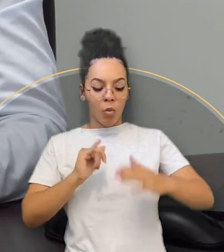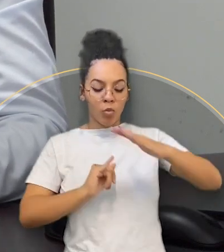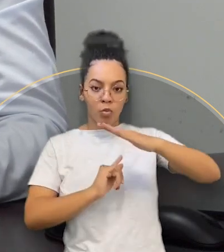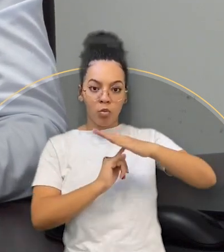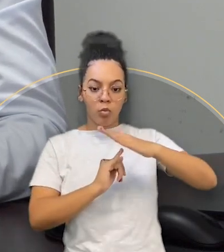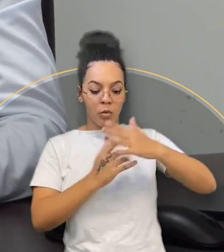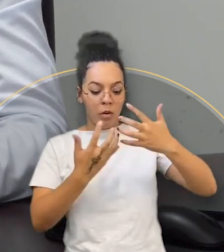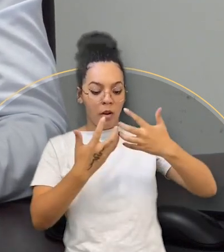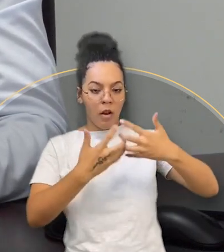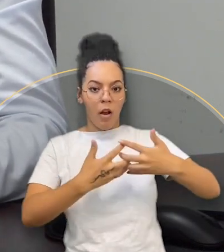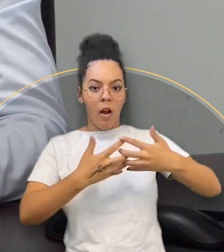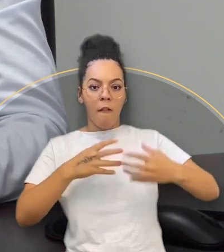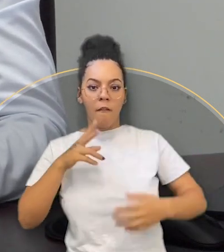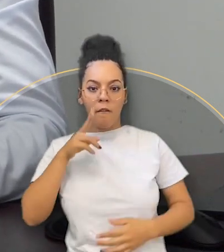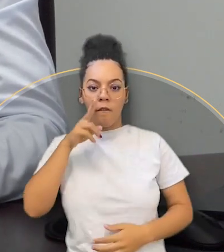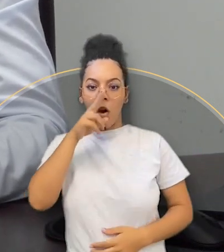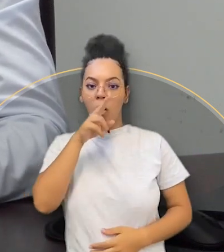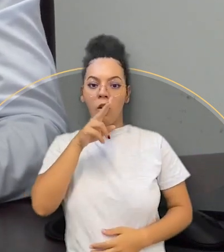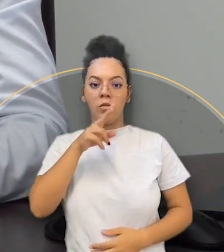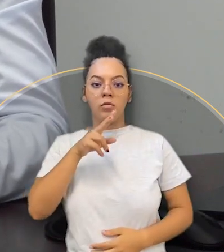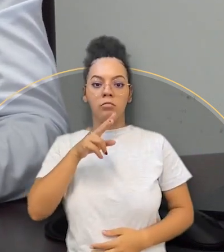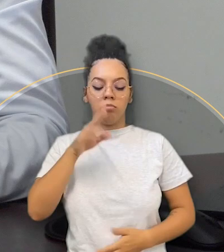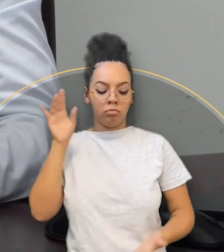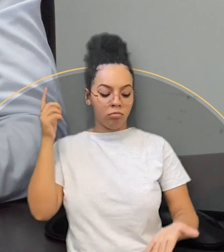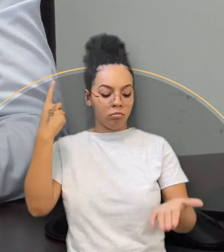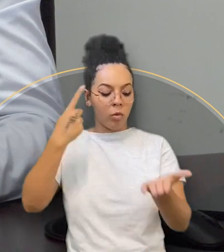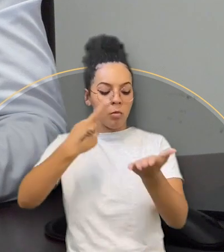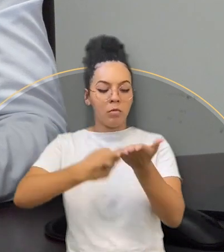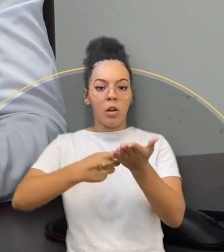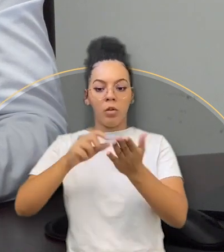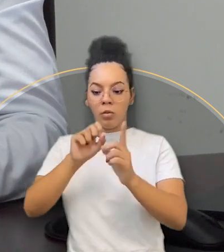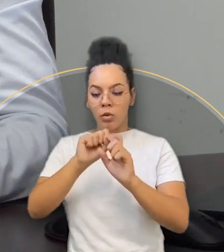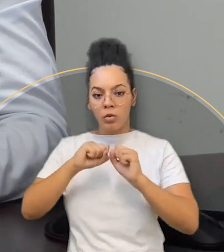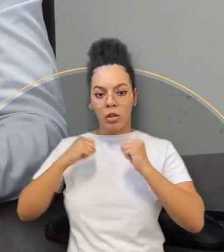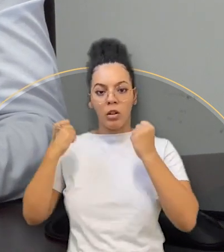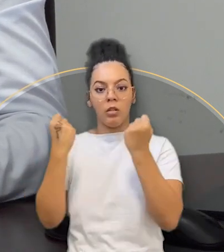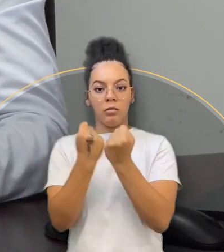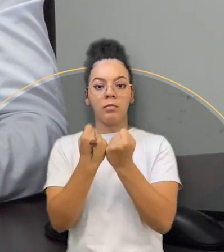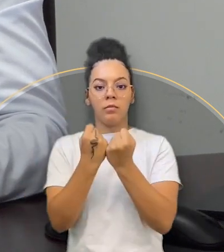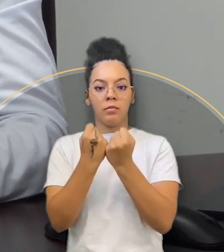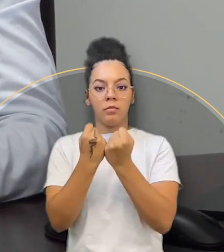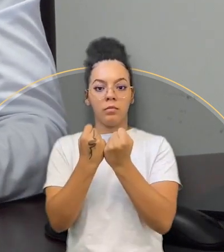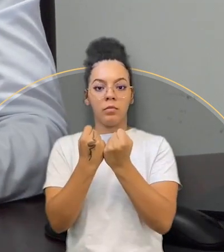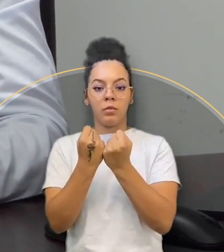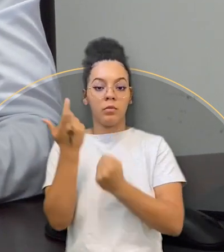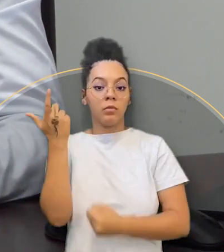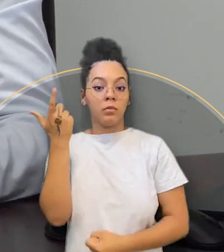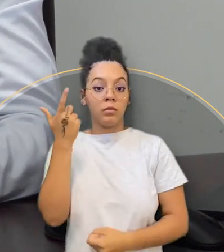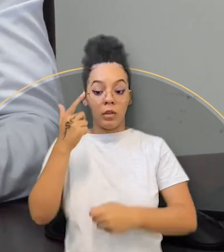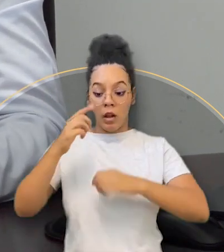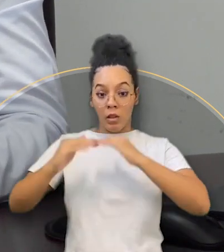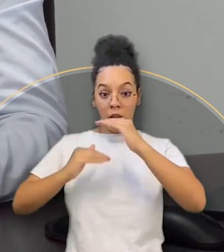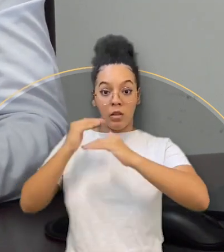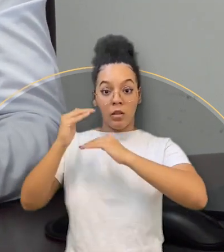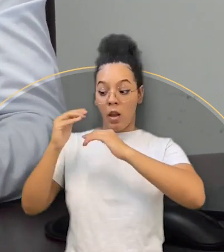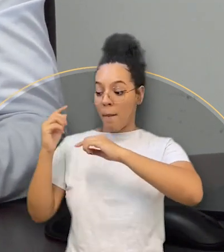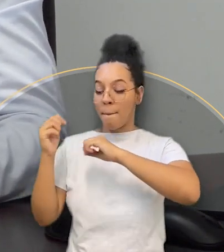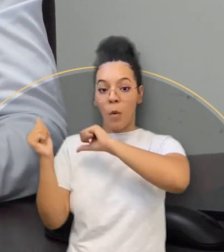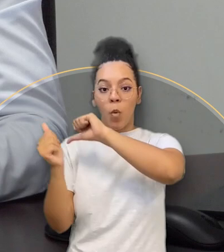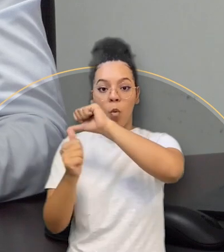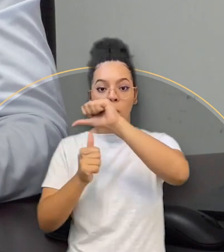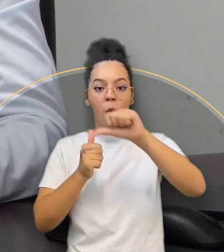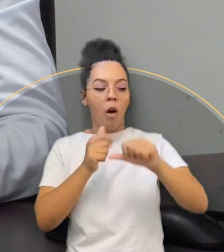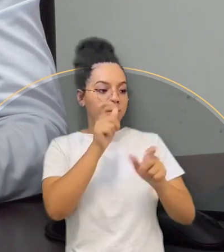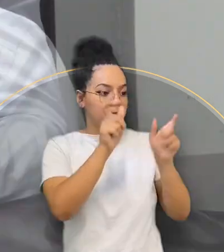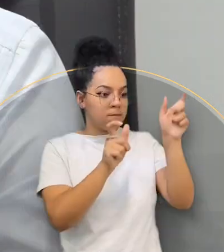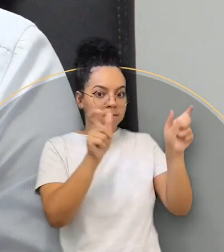instituição cada vez melhor, cada vez mais forte, cada vez mais presente na sociedade, transformando a vida